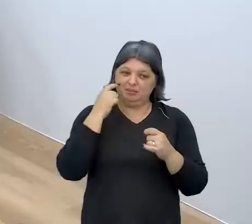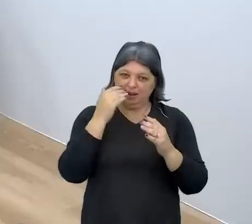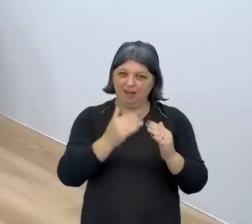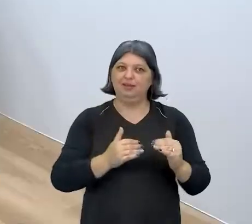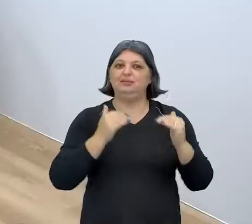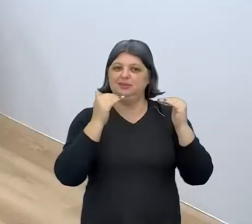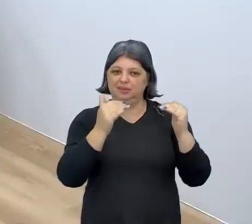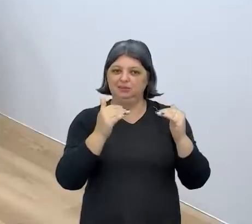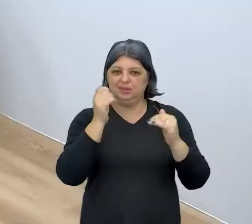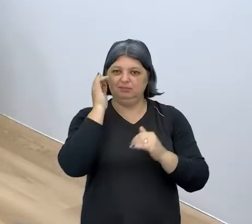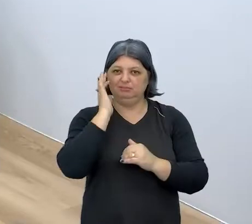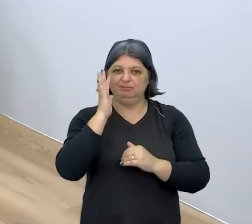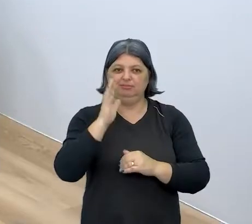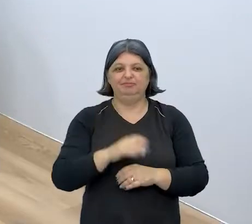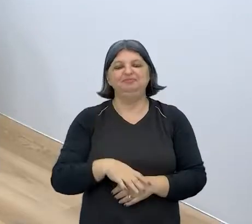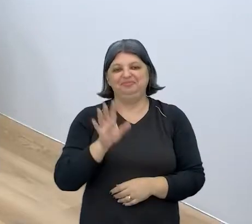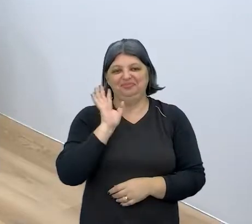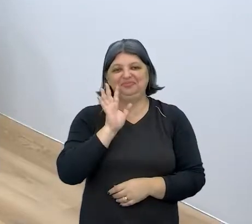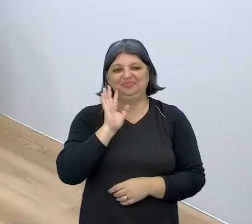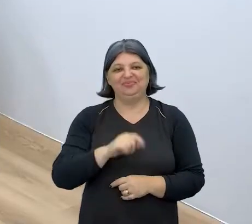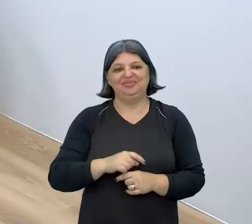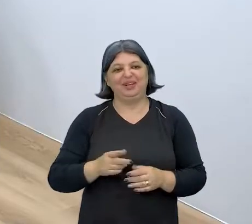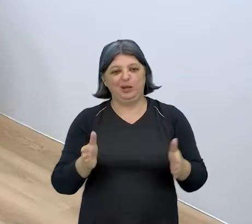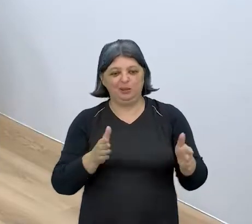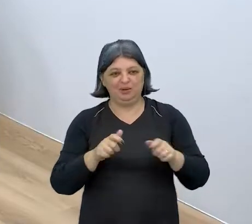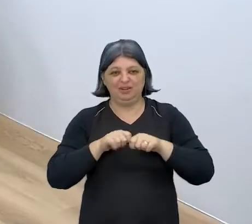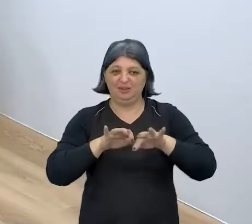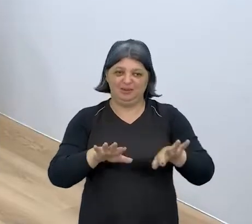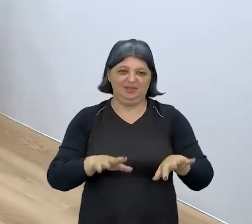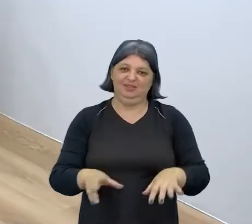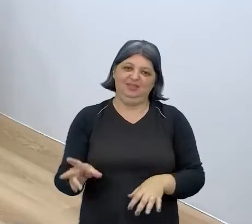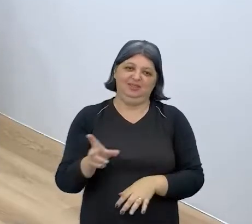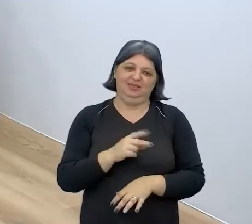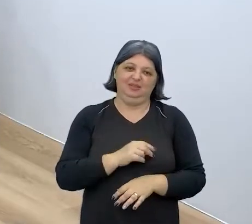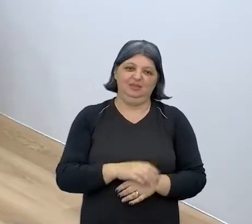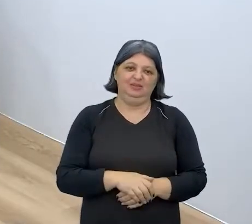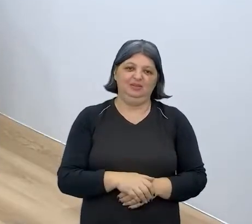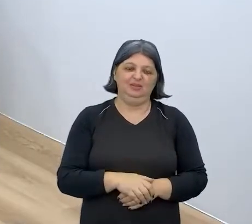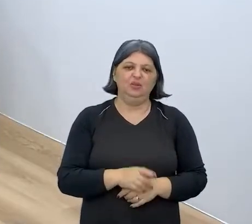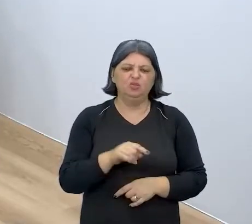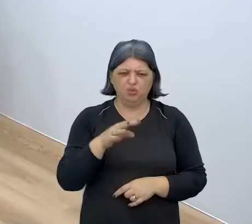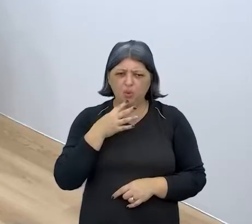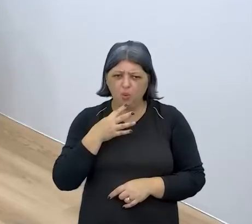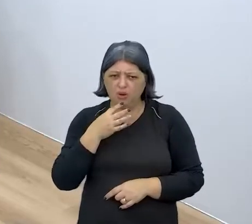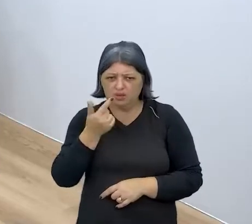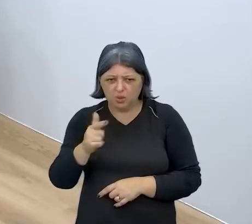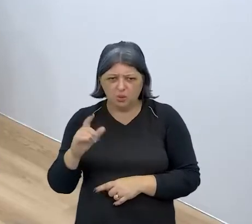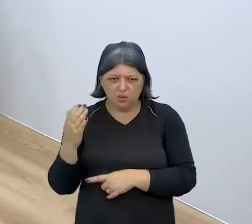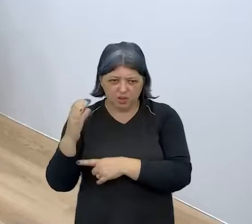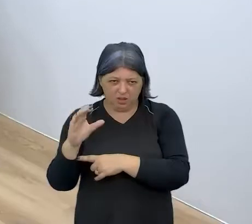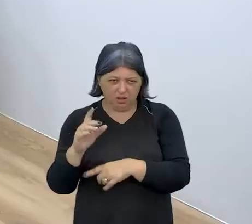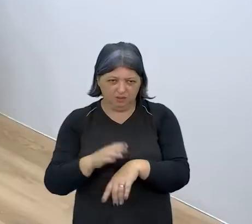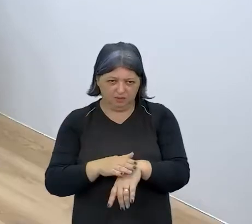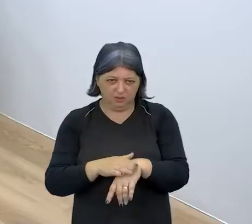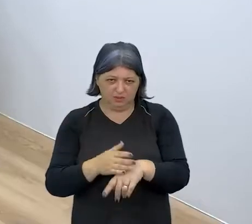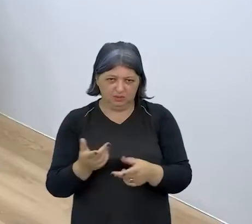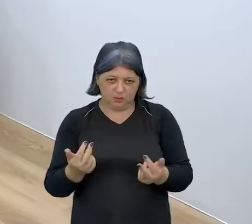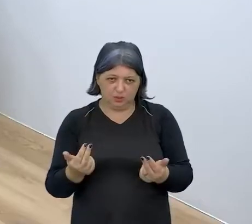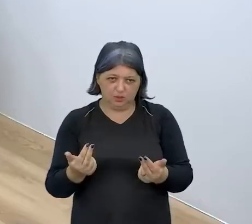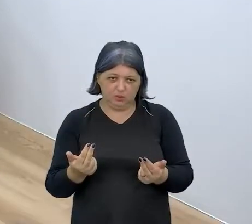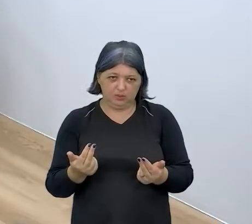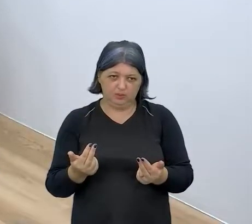Legal. Isso foi bem bacana. E aí veio a pandemia nossa aí que ficou mais fortalecido. Você algum outro canal que faça isso?